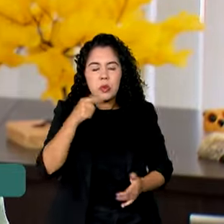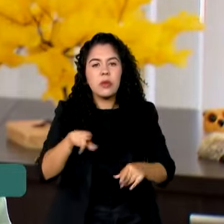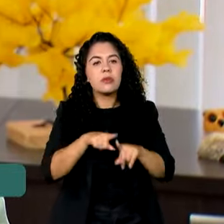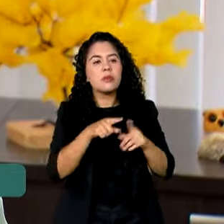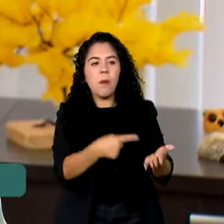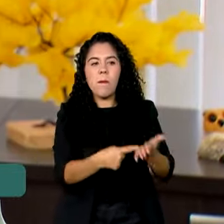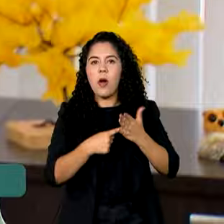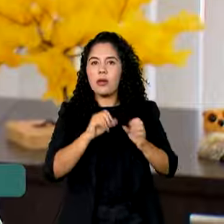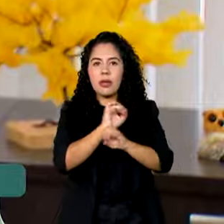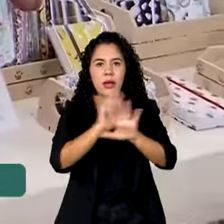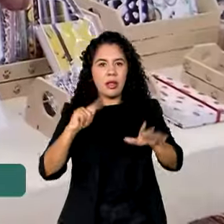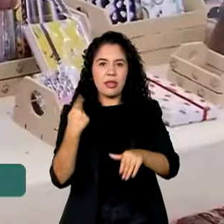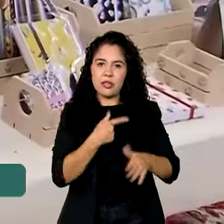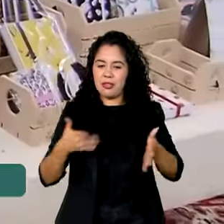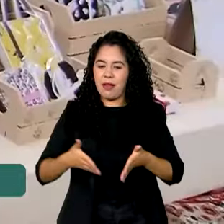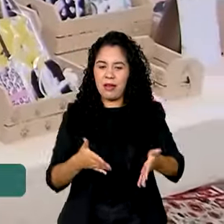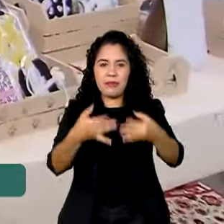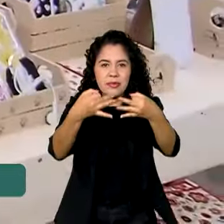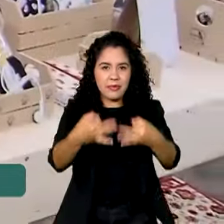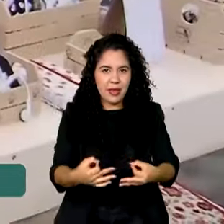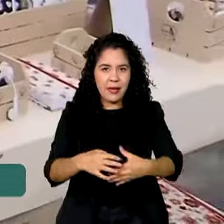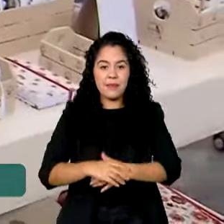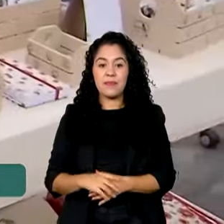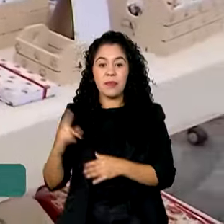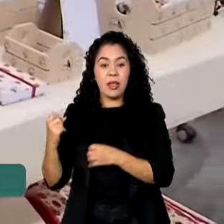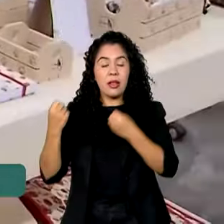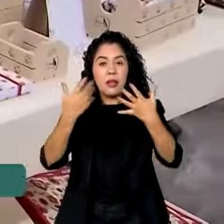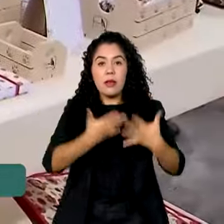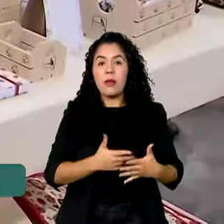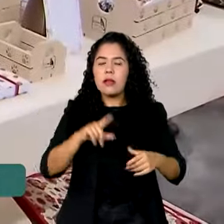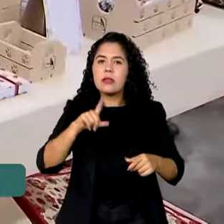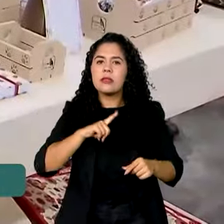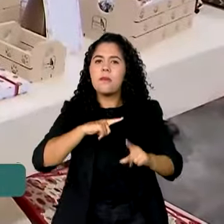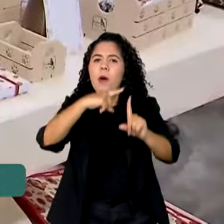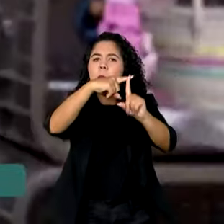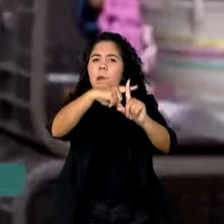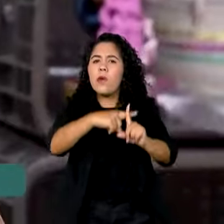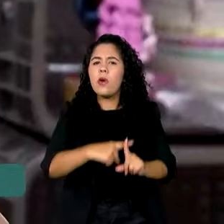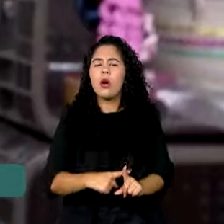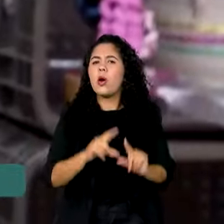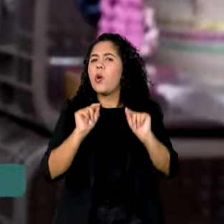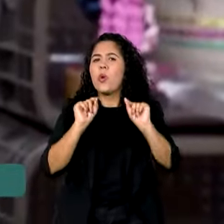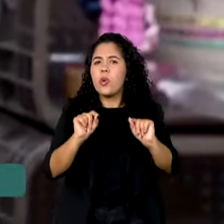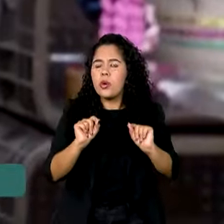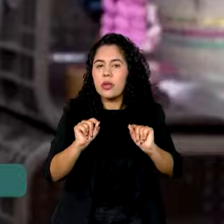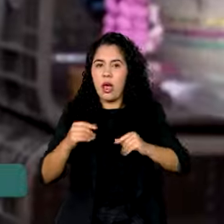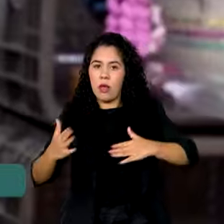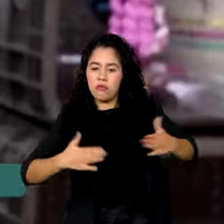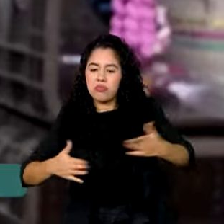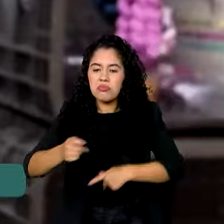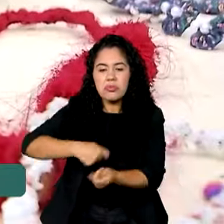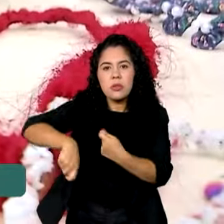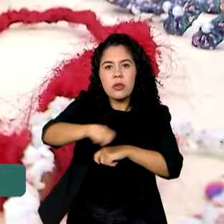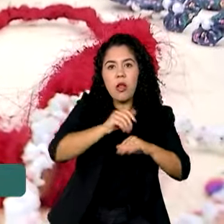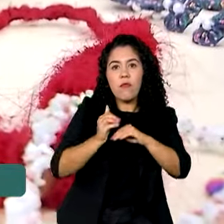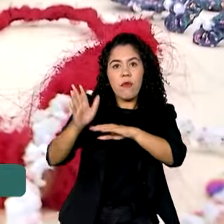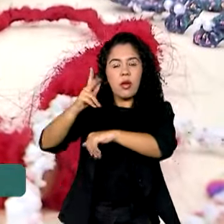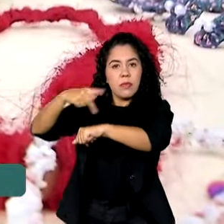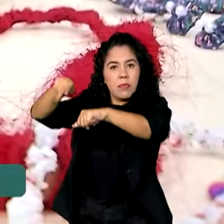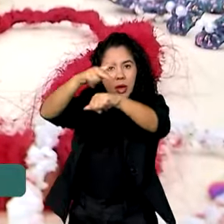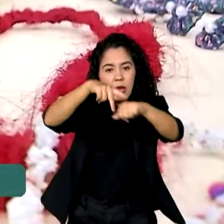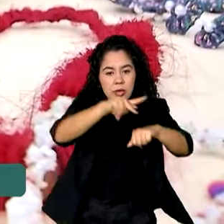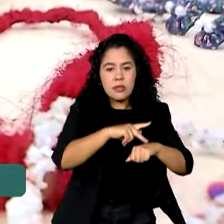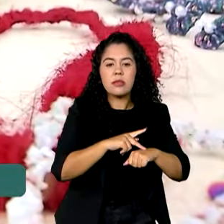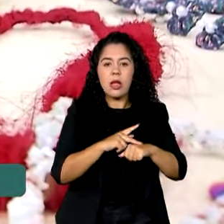mostrado que a gente está na trilha certa. E os benefícios do comércio exterior não são somente para as empresas que comercializam